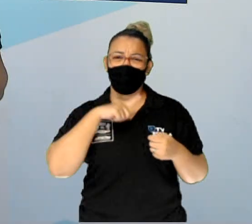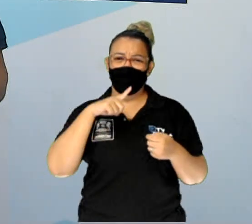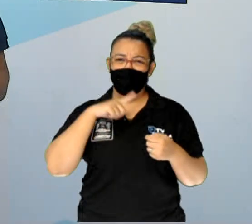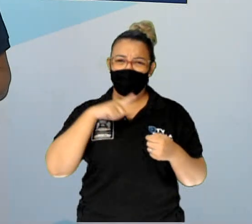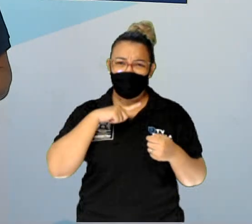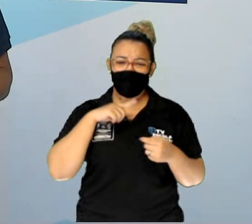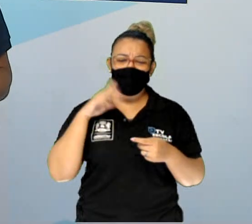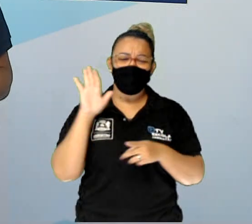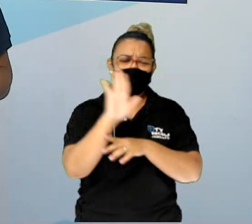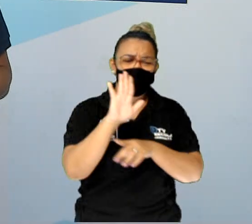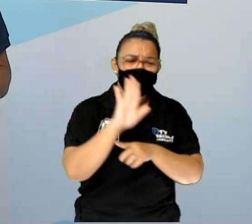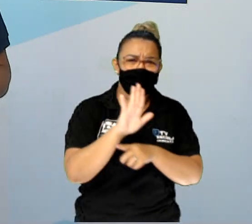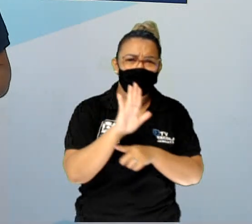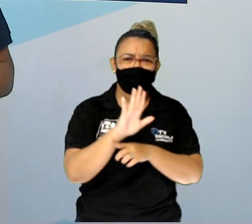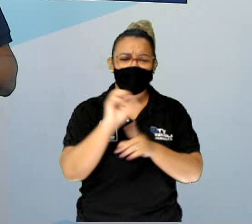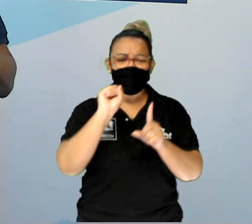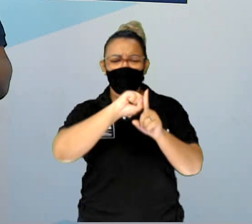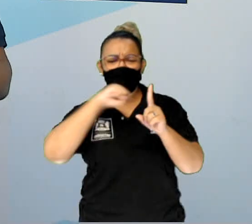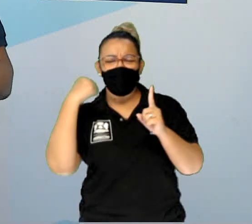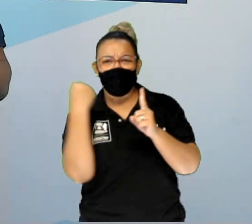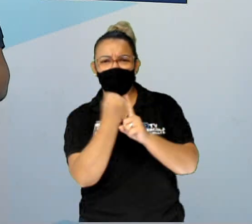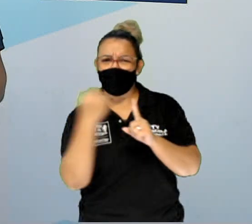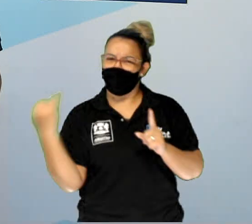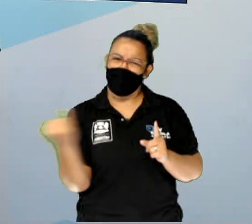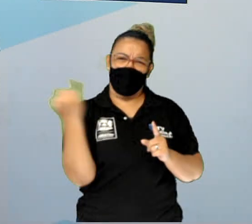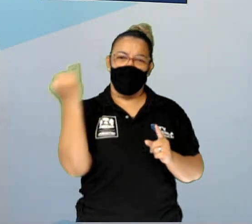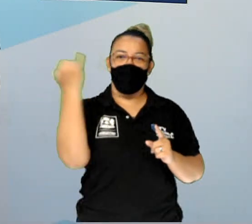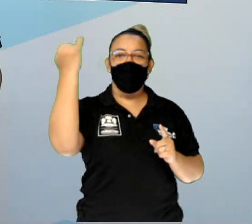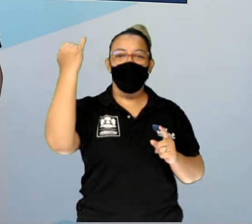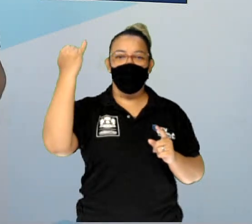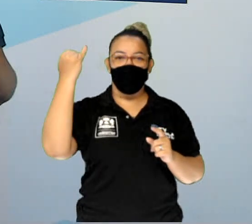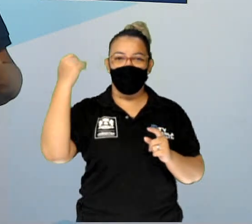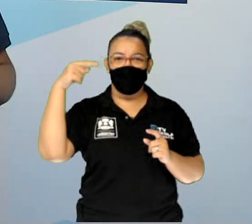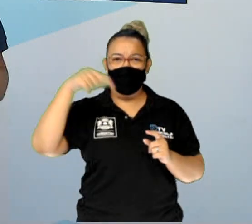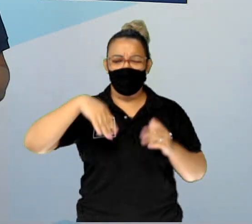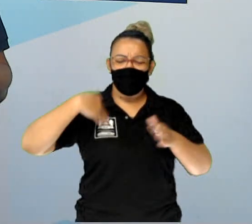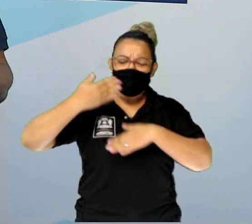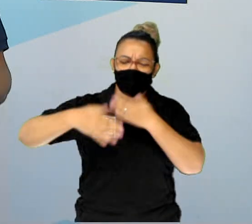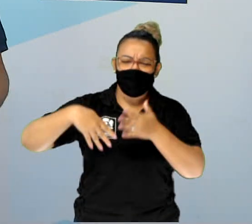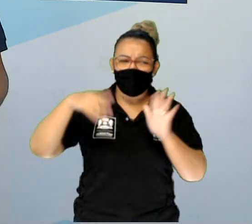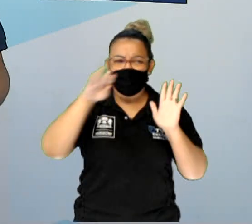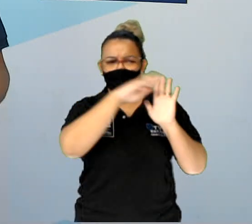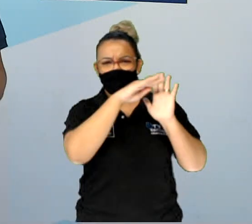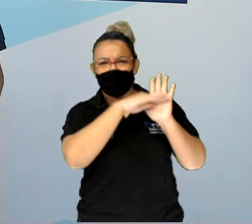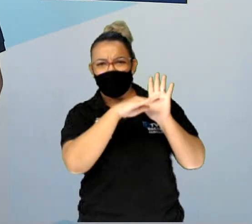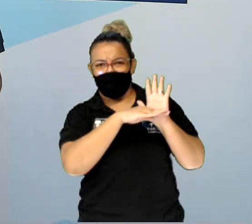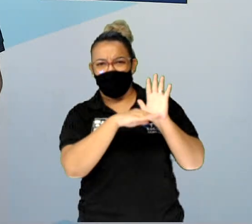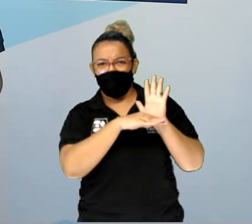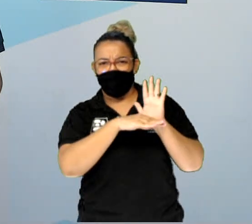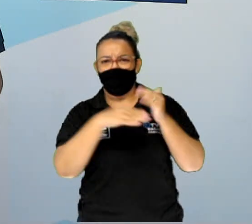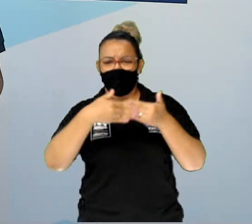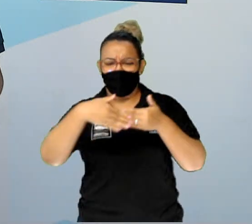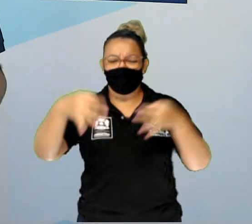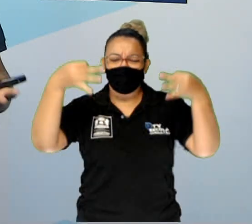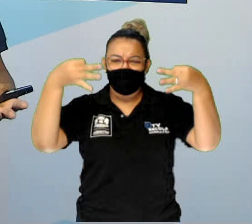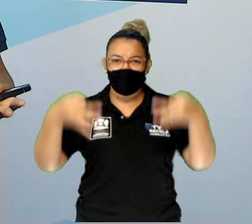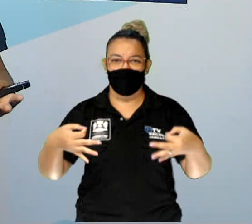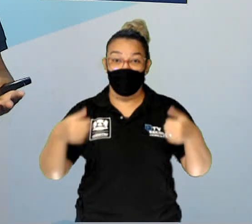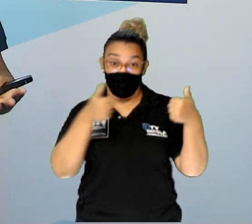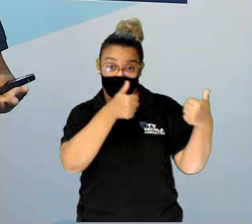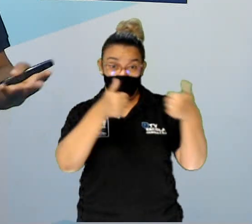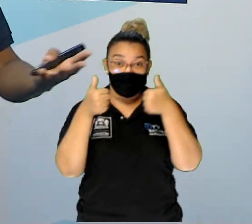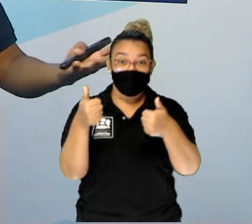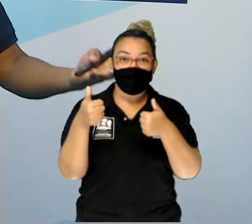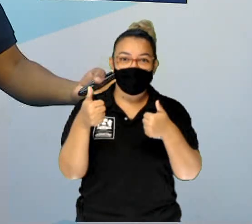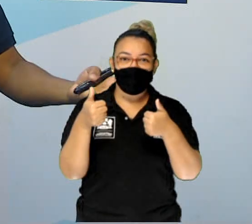colaboração de toda a sociedade é muito importante para que projetos como esse dêem certo. Ok?